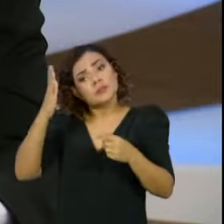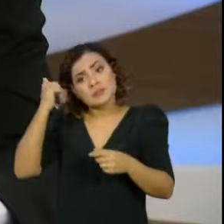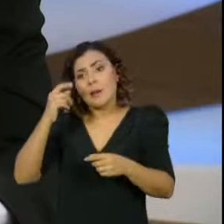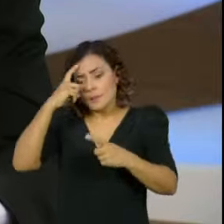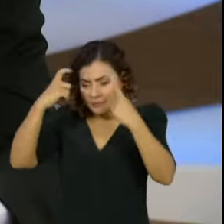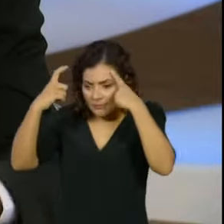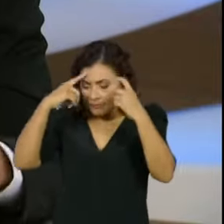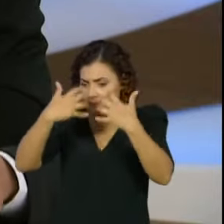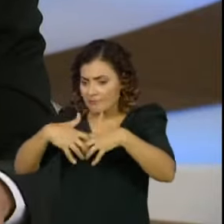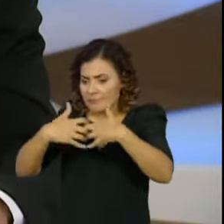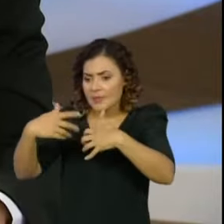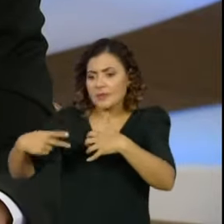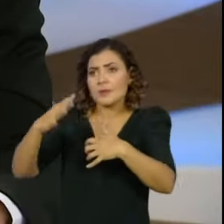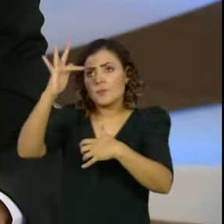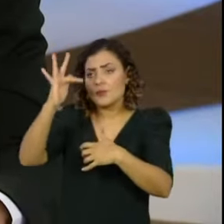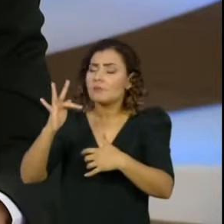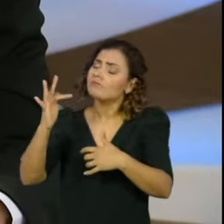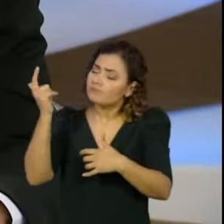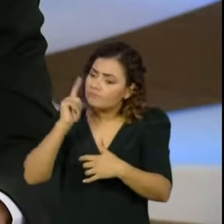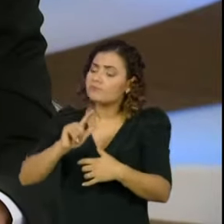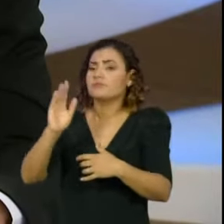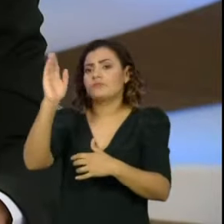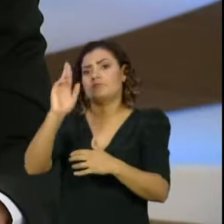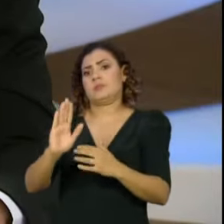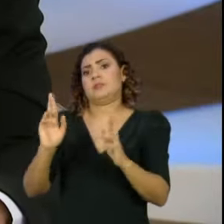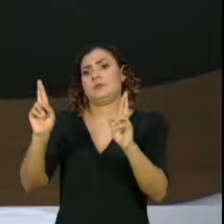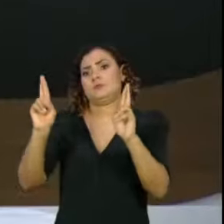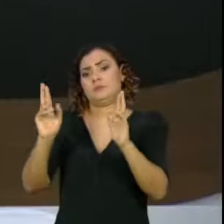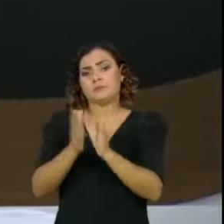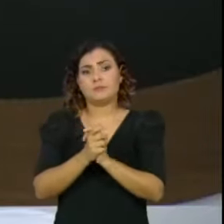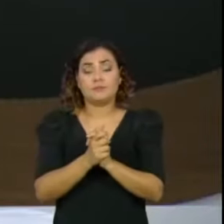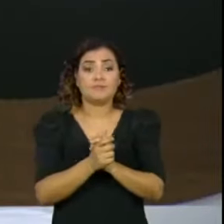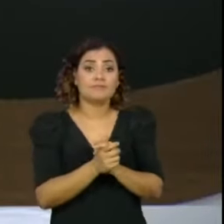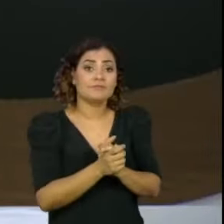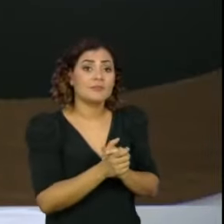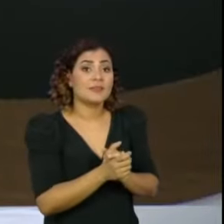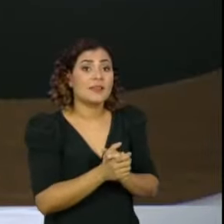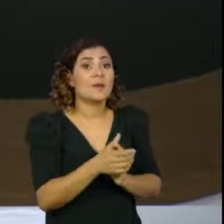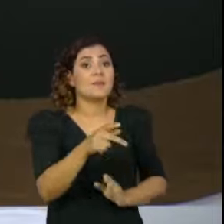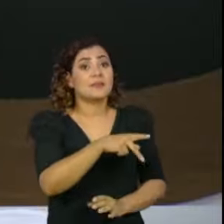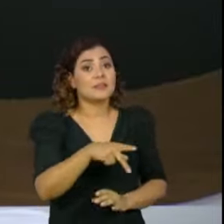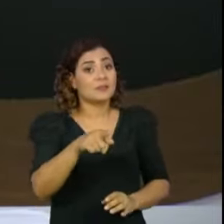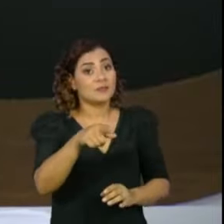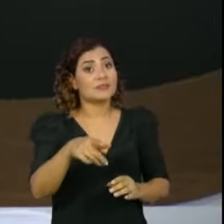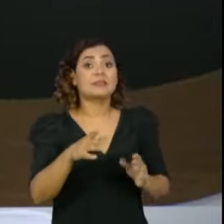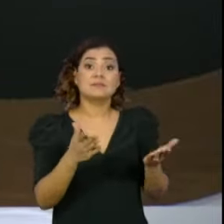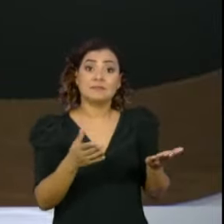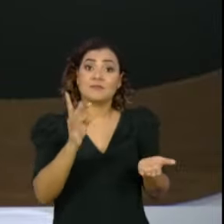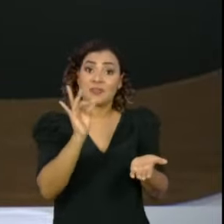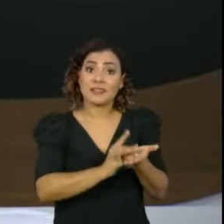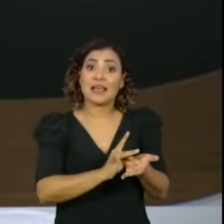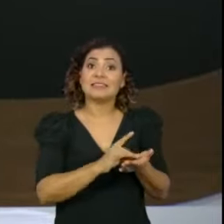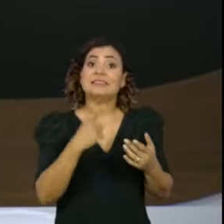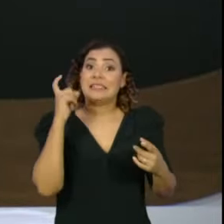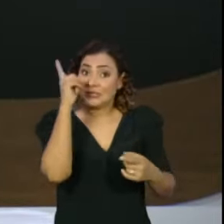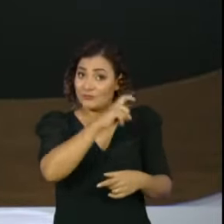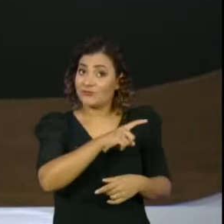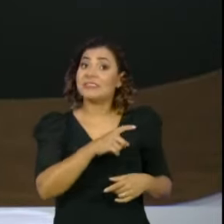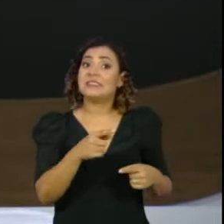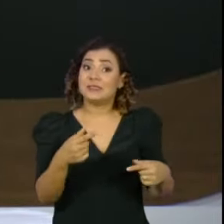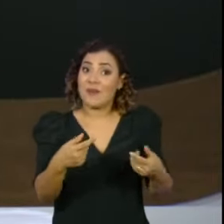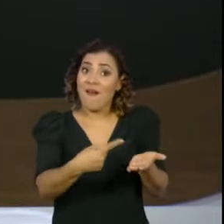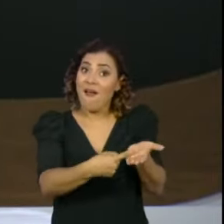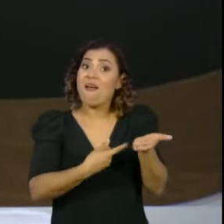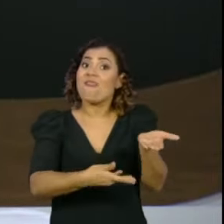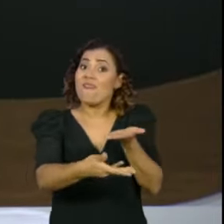suas ideias para o bem do Brasil. É assim que espero que aconteça. Olha, presidente, o senhor é bem conciliador, mas eu acho que essa está difícil. Mais difícil